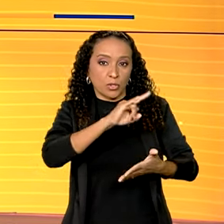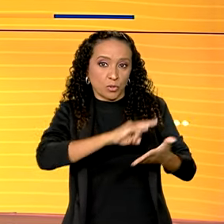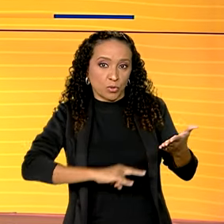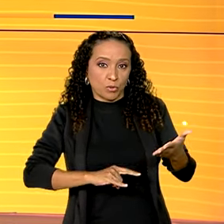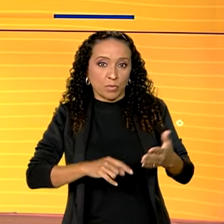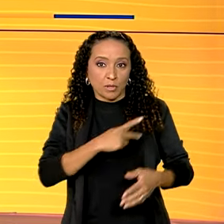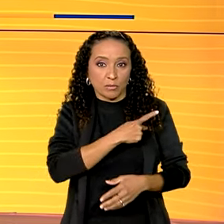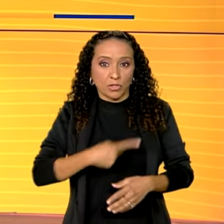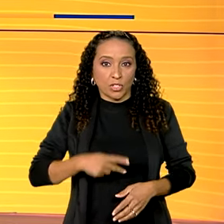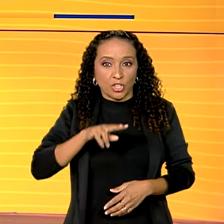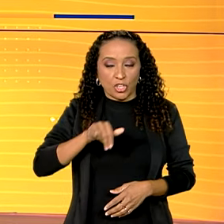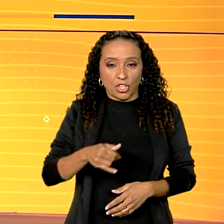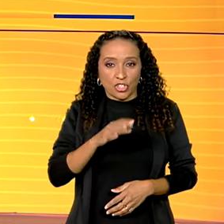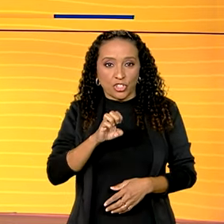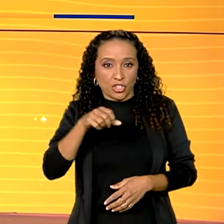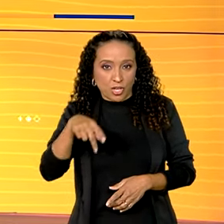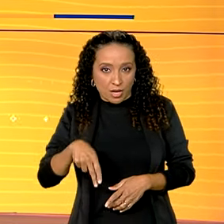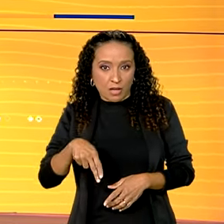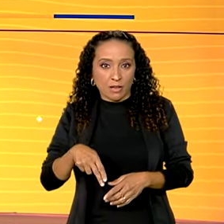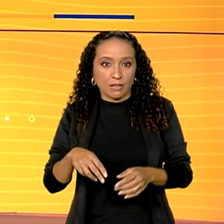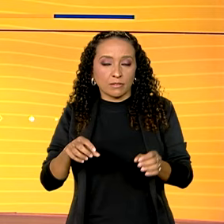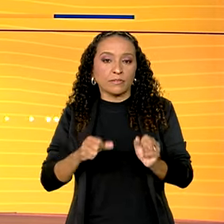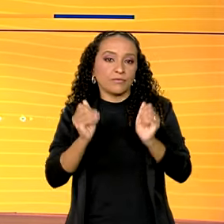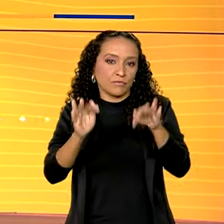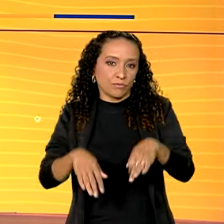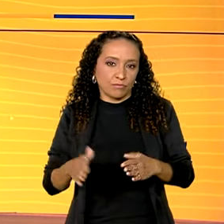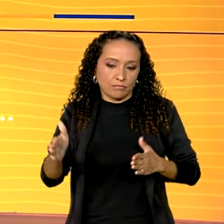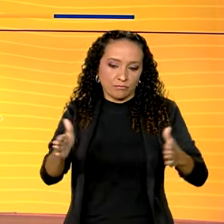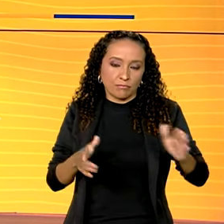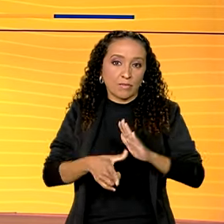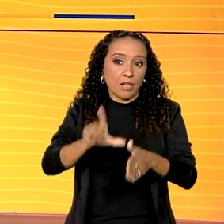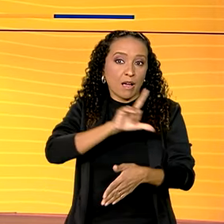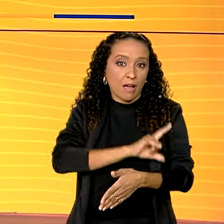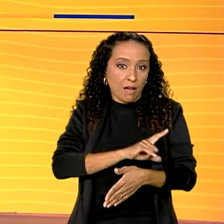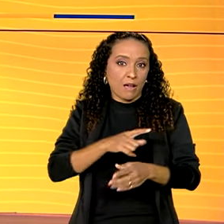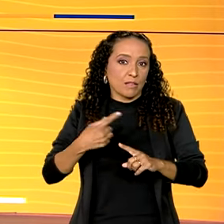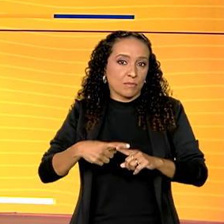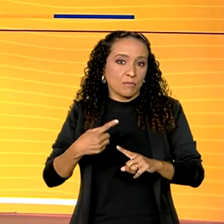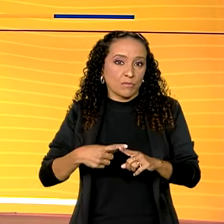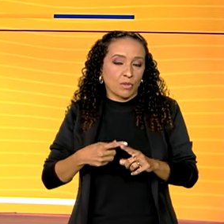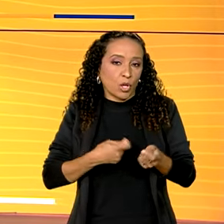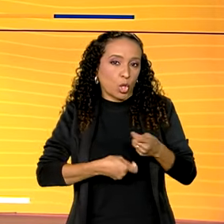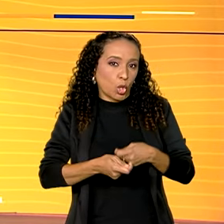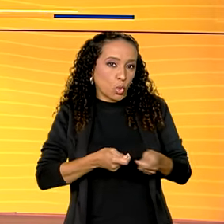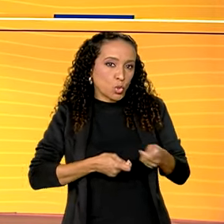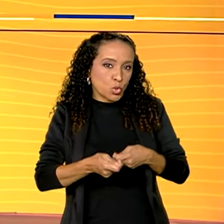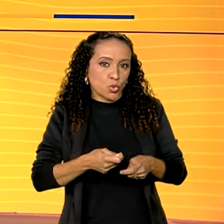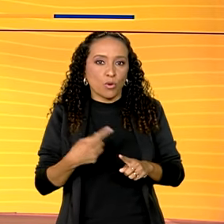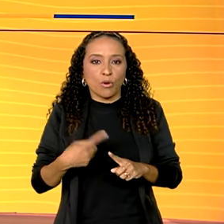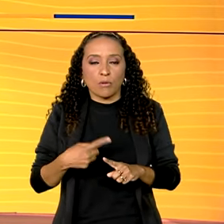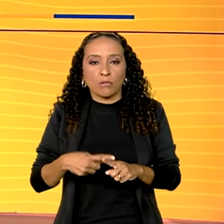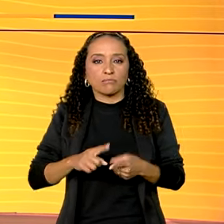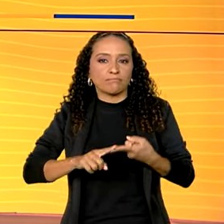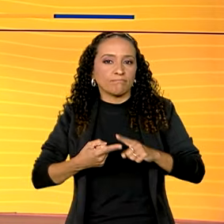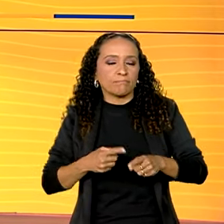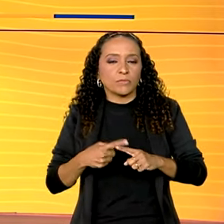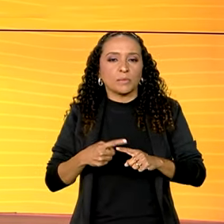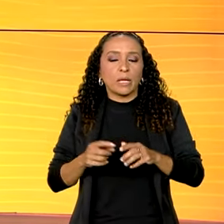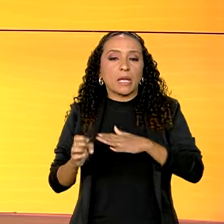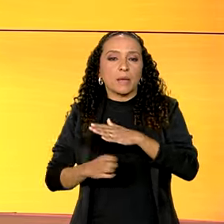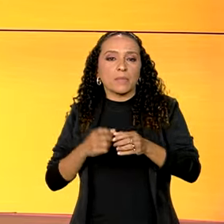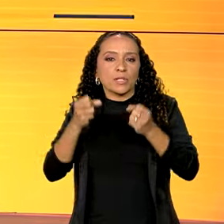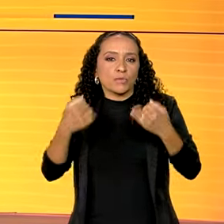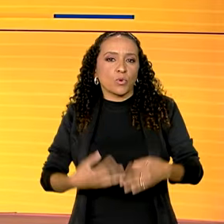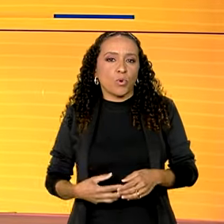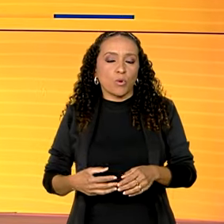presidente Jean-Paul Prats encerrou o mandato antecipadamente, de forma negociada. Também, de acordo com a companhia, o